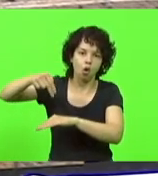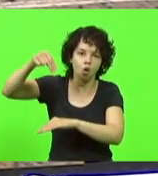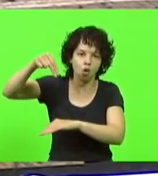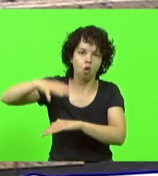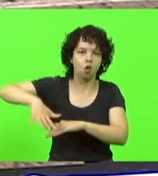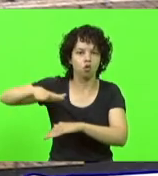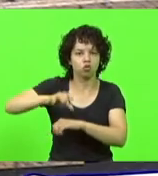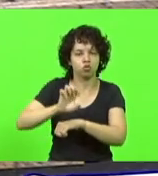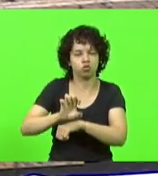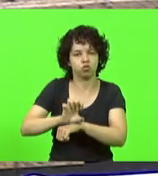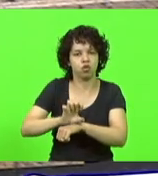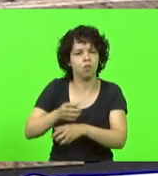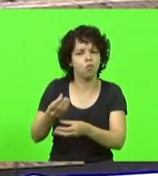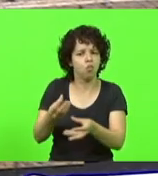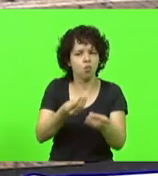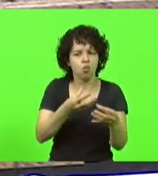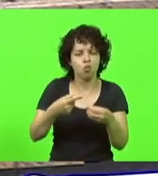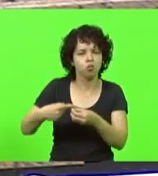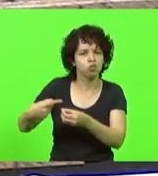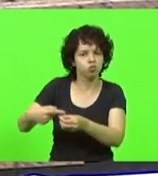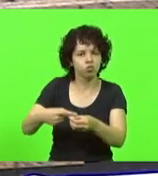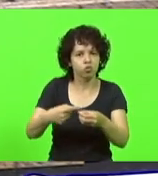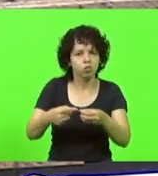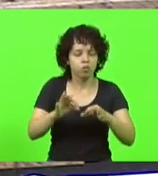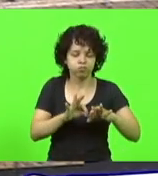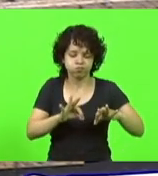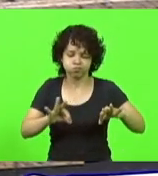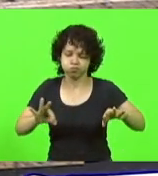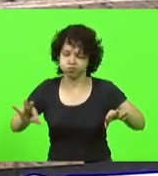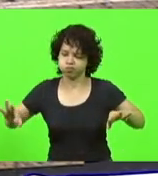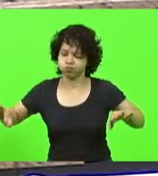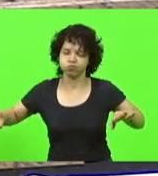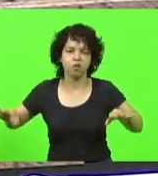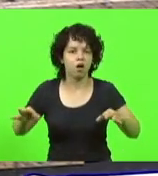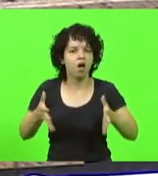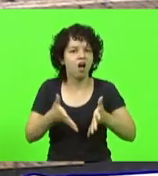deputado Silvio, muitos municípios, mas tem uma extensão territorial enorme.